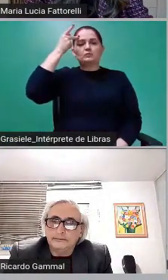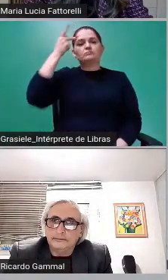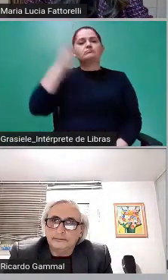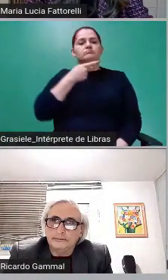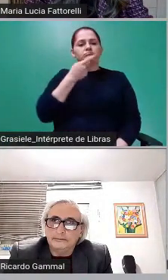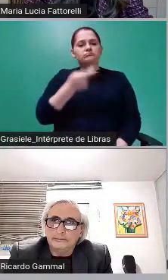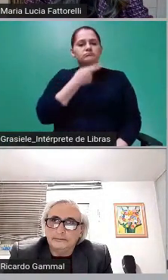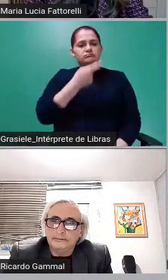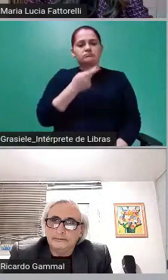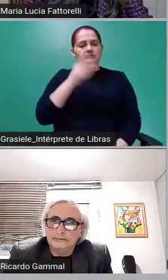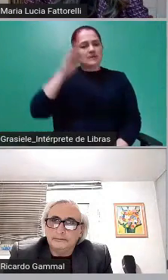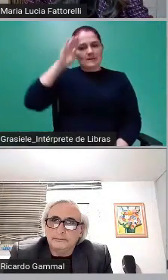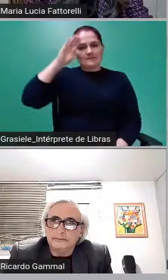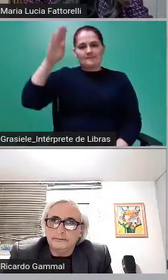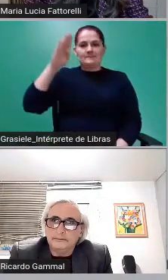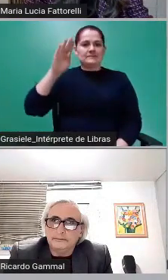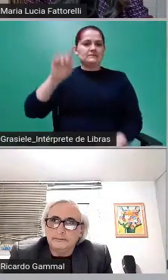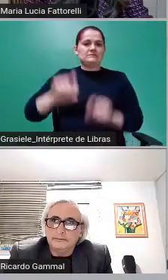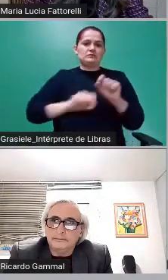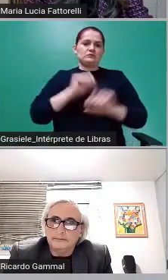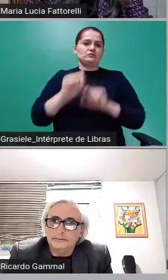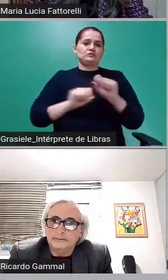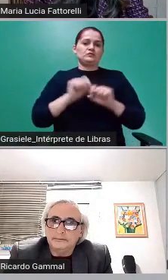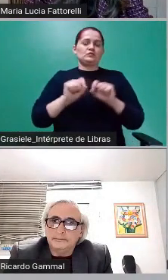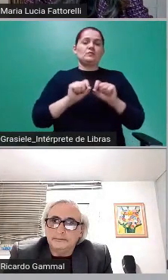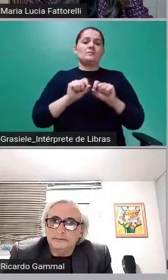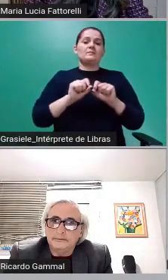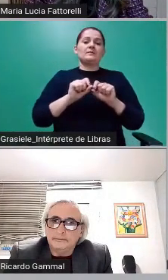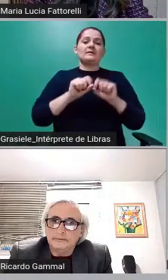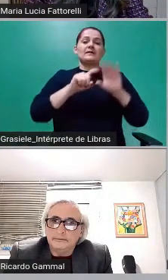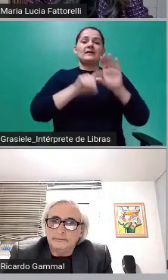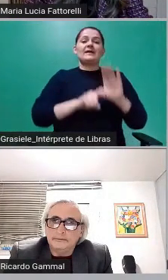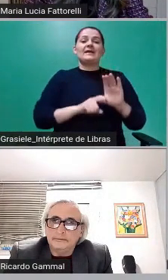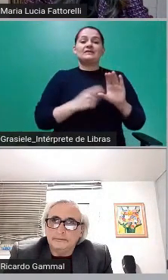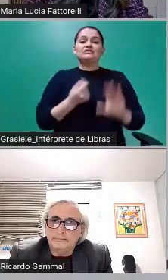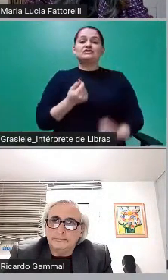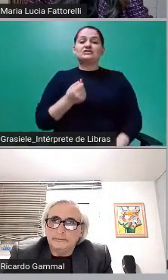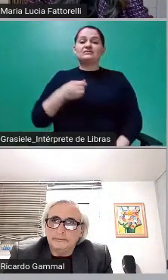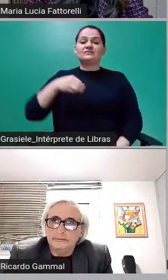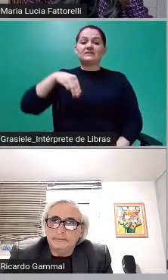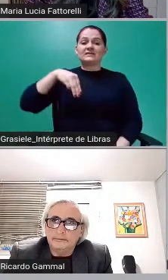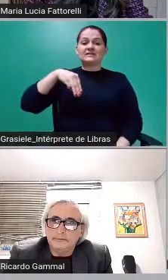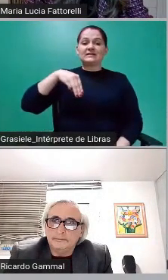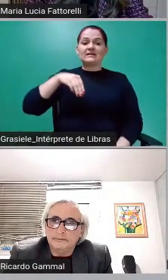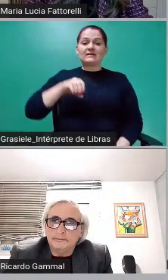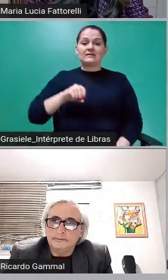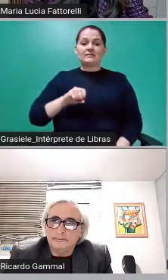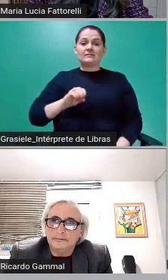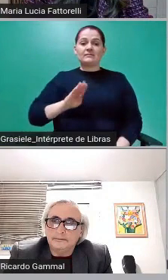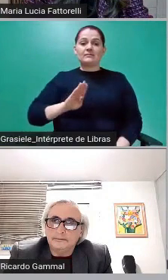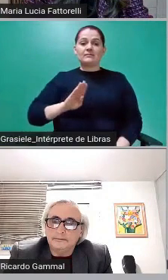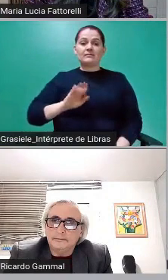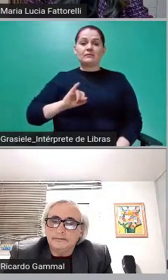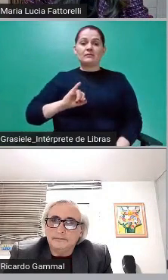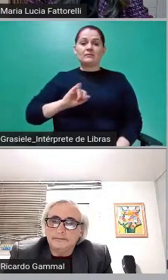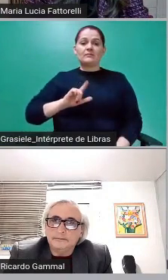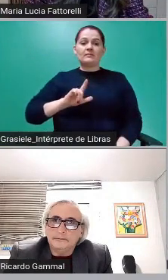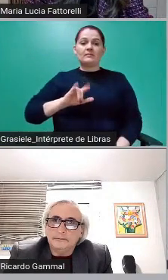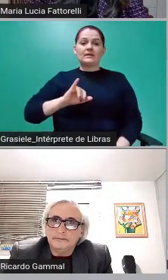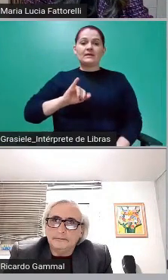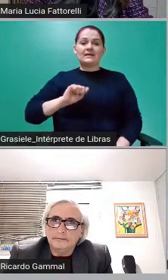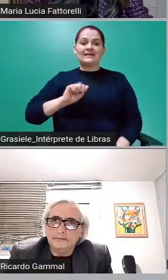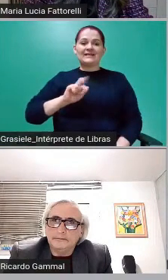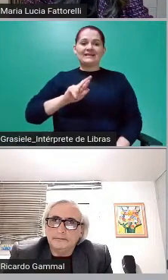falar sobre a dívida mobiliária do município de São Paulo. Isso porque essa dívida mobiliária, ela